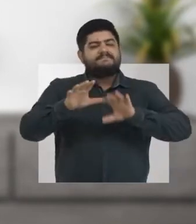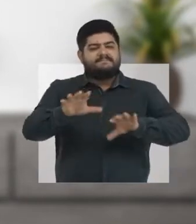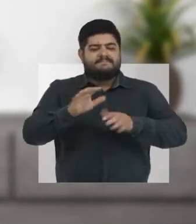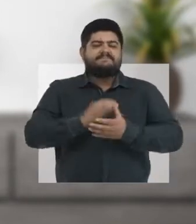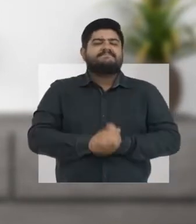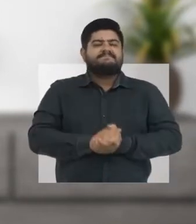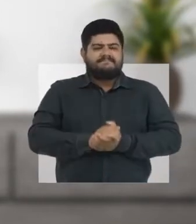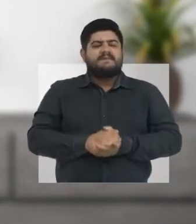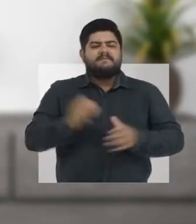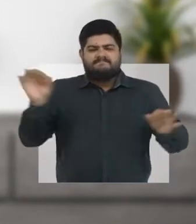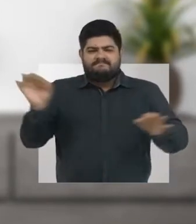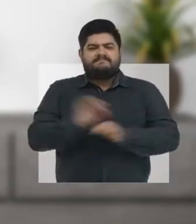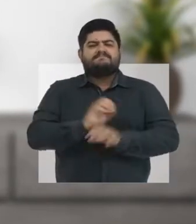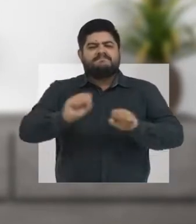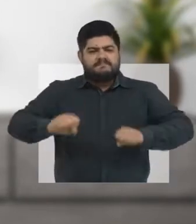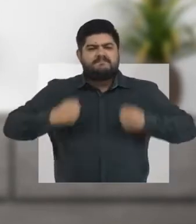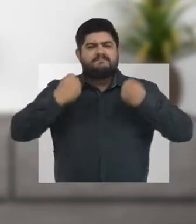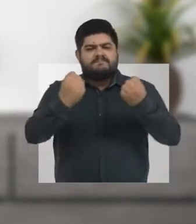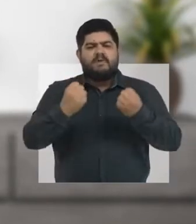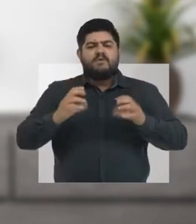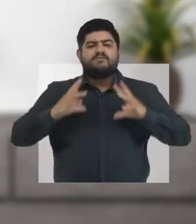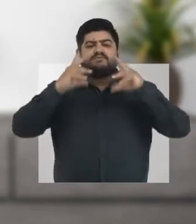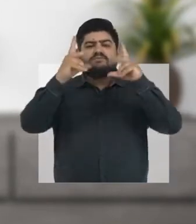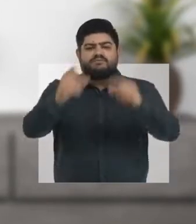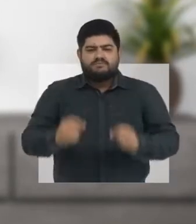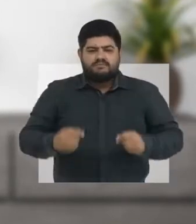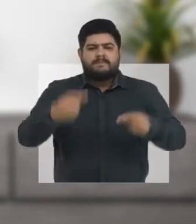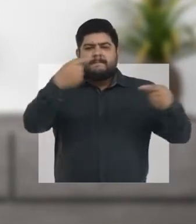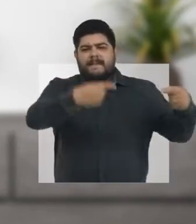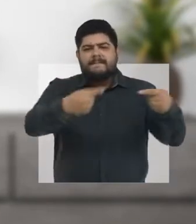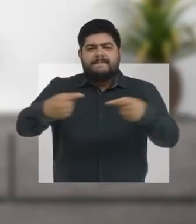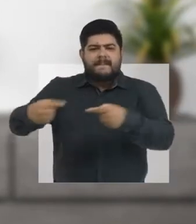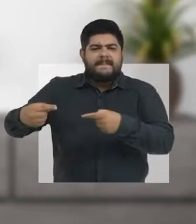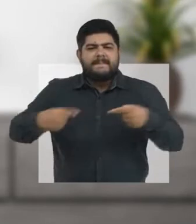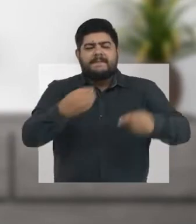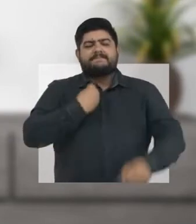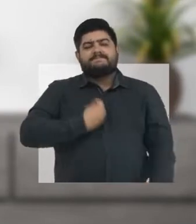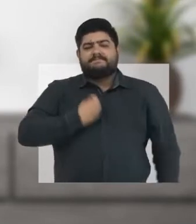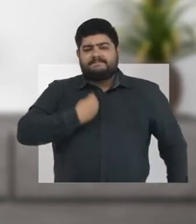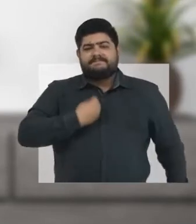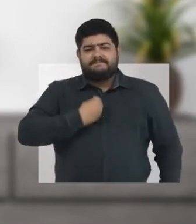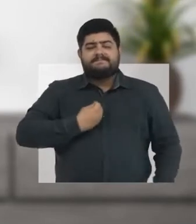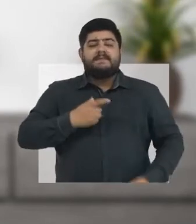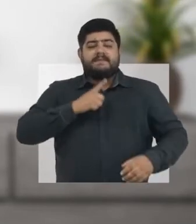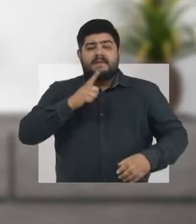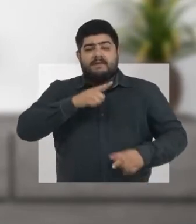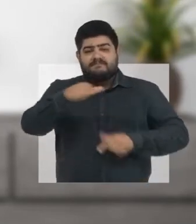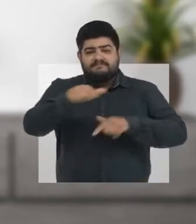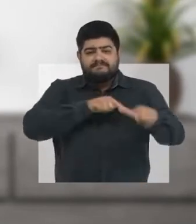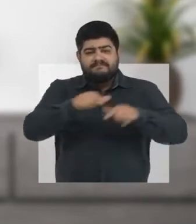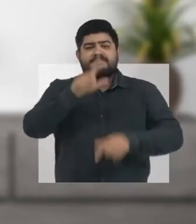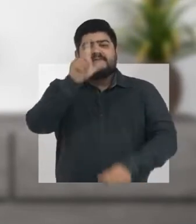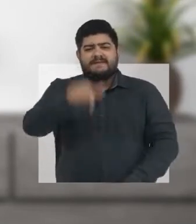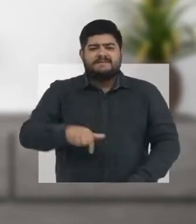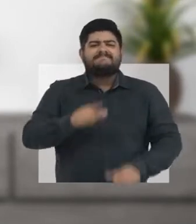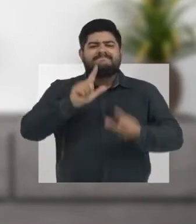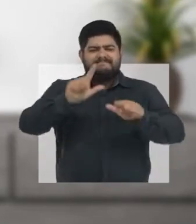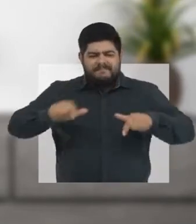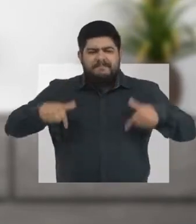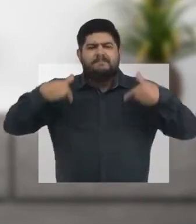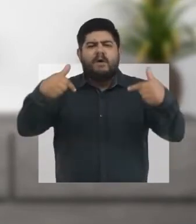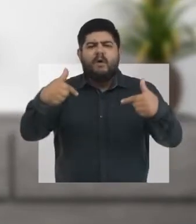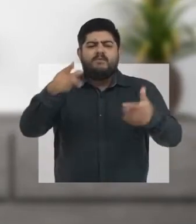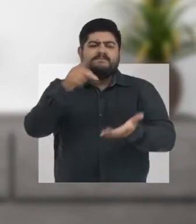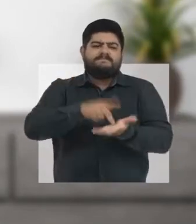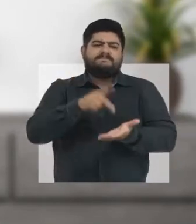estou pronta para superar todos os desafios que se colocam à nossa frente. A nossa gestão será de muito trabalho